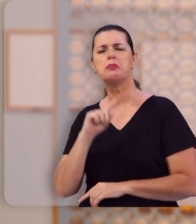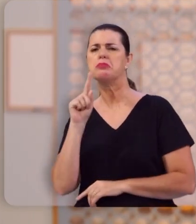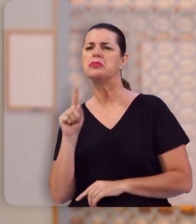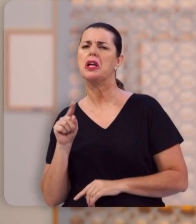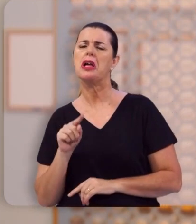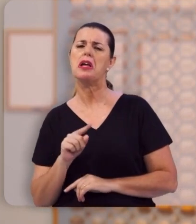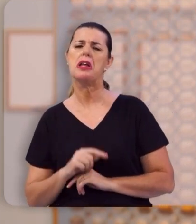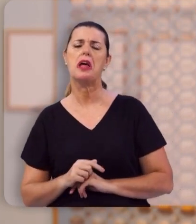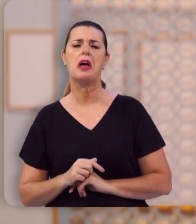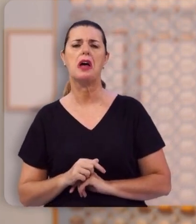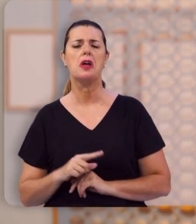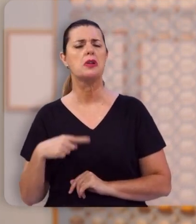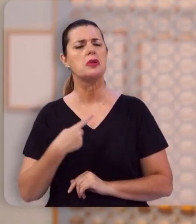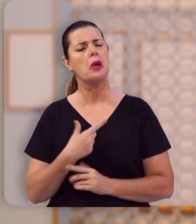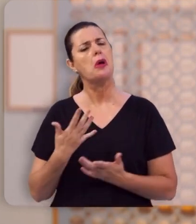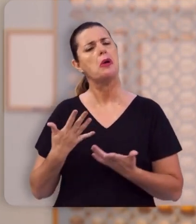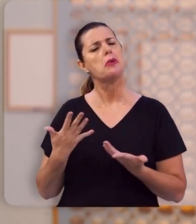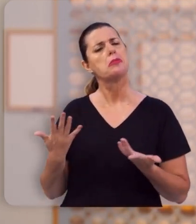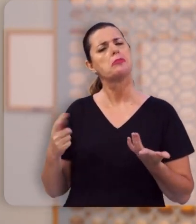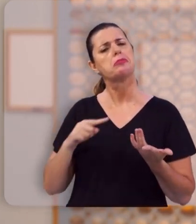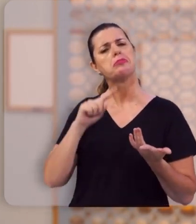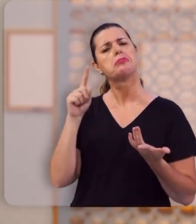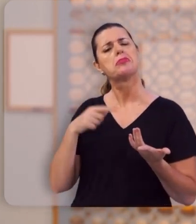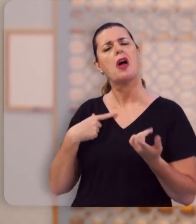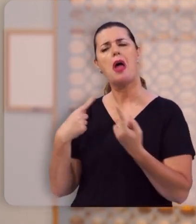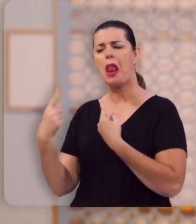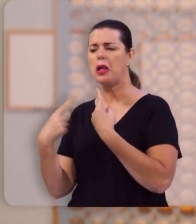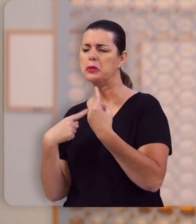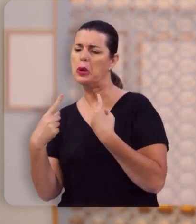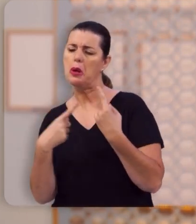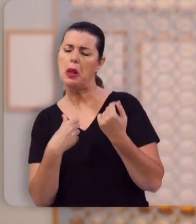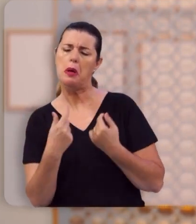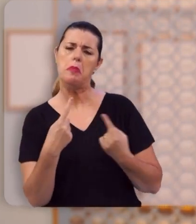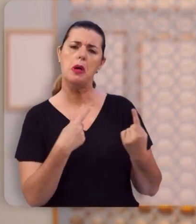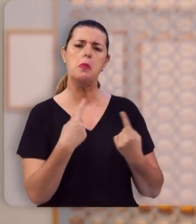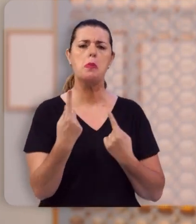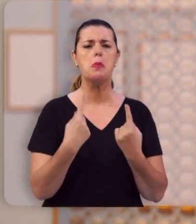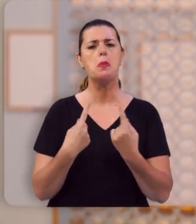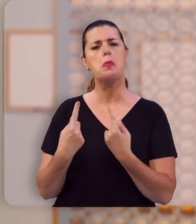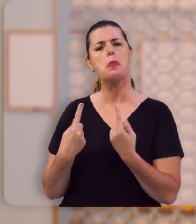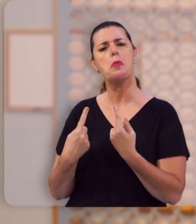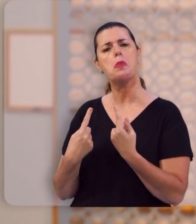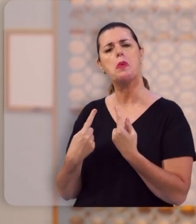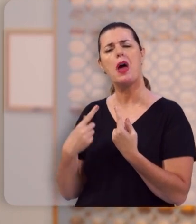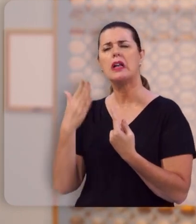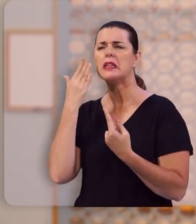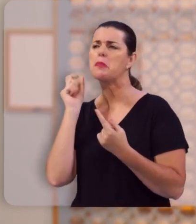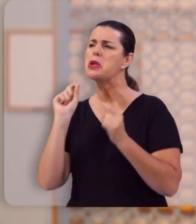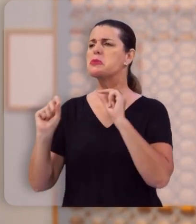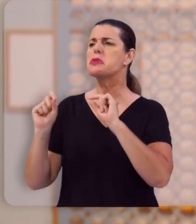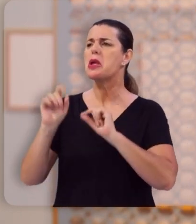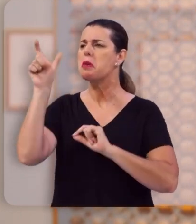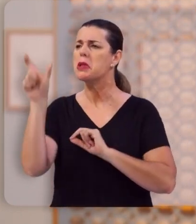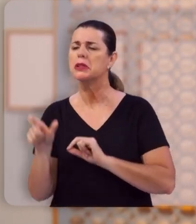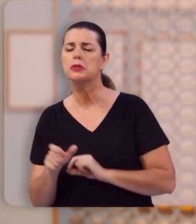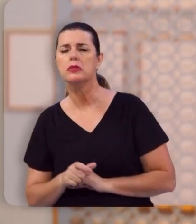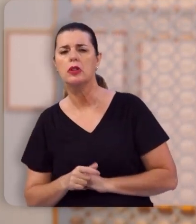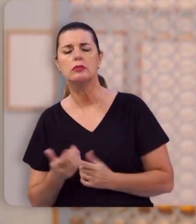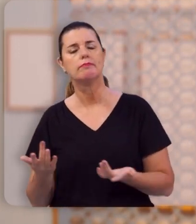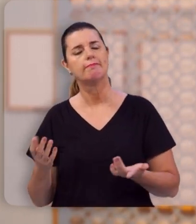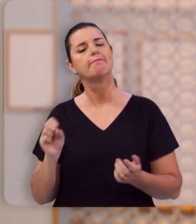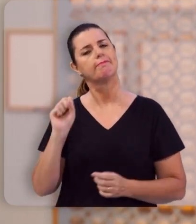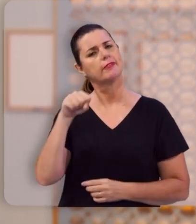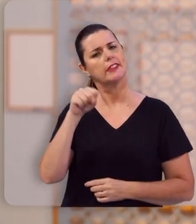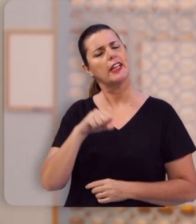nós vamos nos relacionar uns com os outros, sabendo quem é quem? É